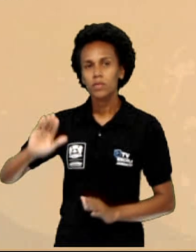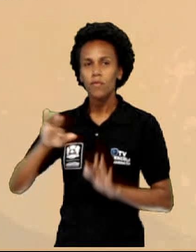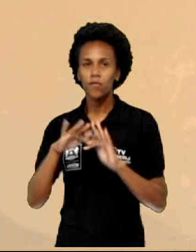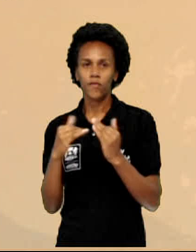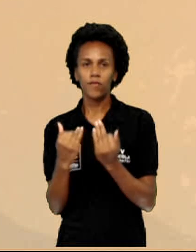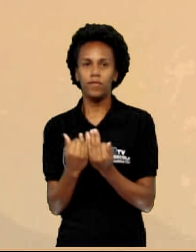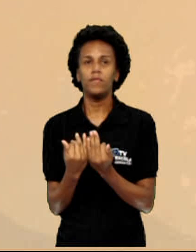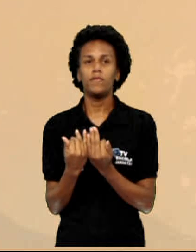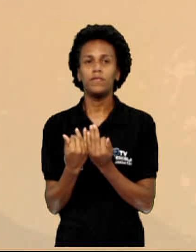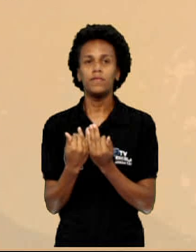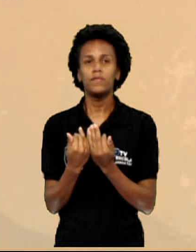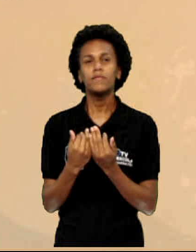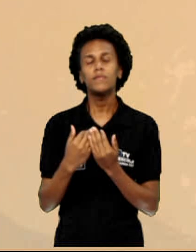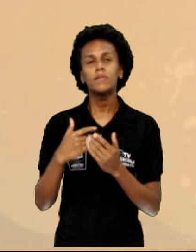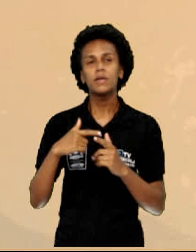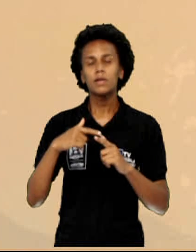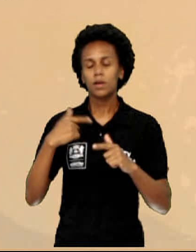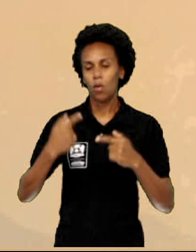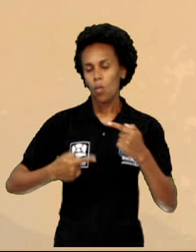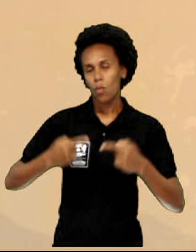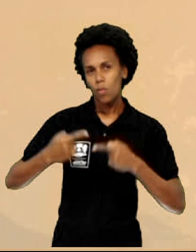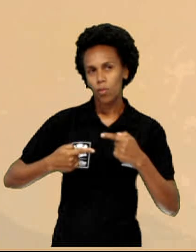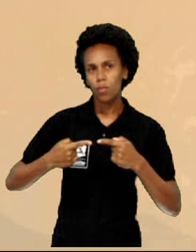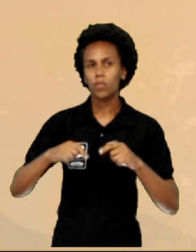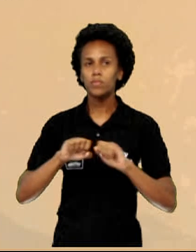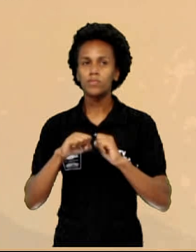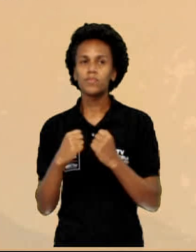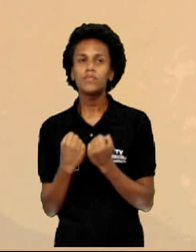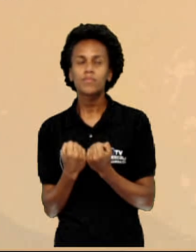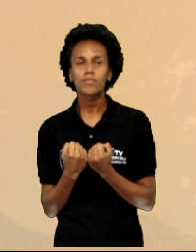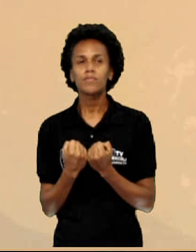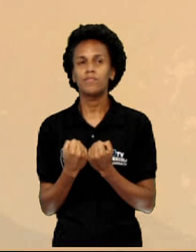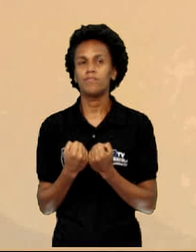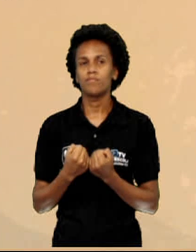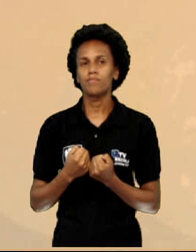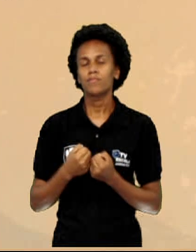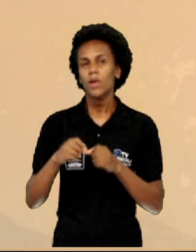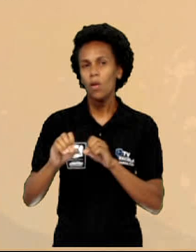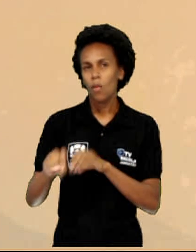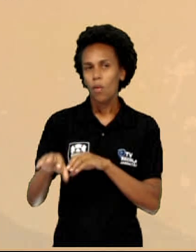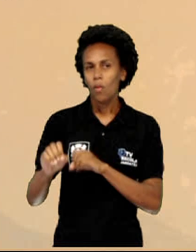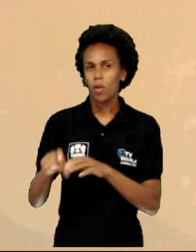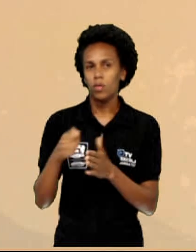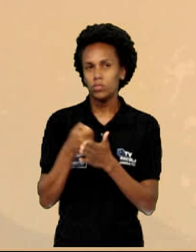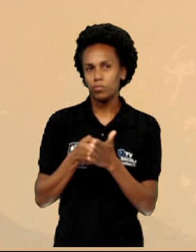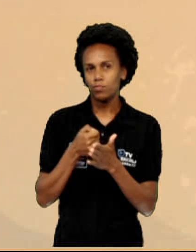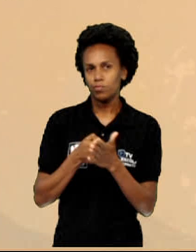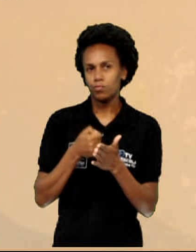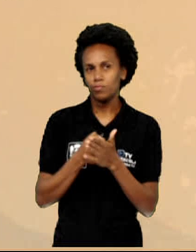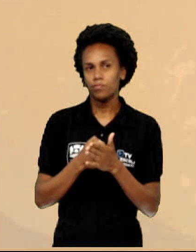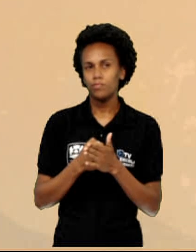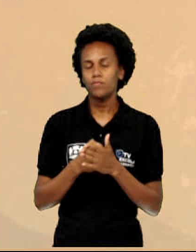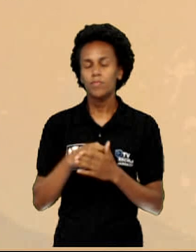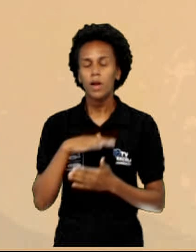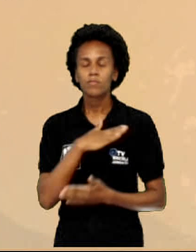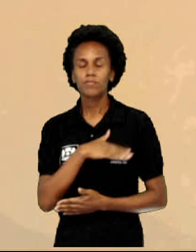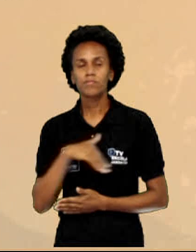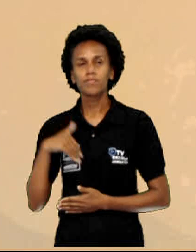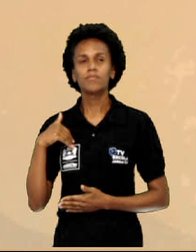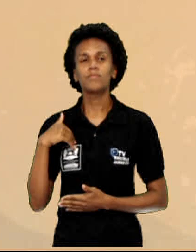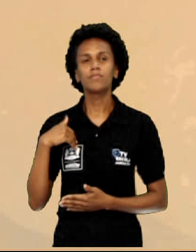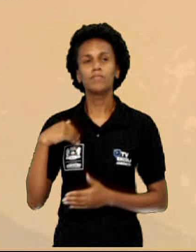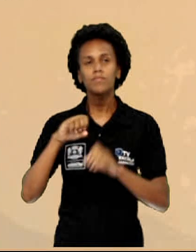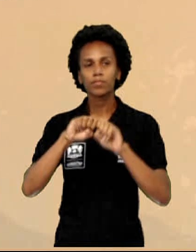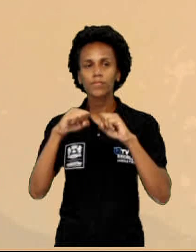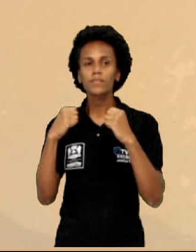sociedade patriarcal, com uma educação rígida, para ser uma dama da sociedade. Fez seus